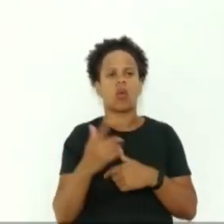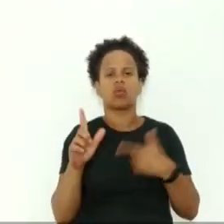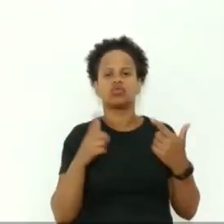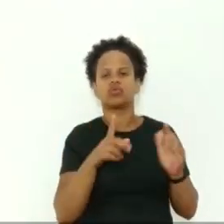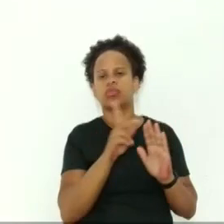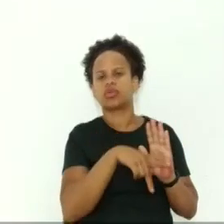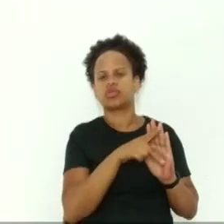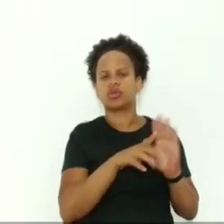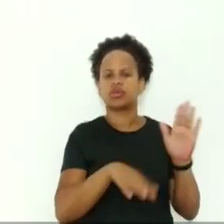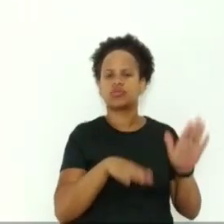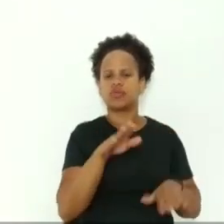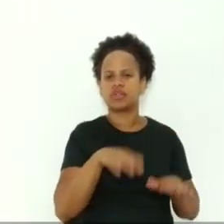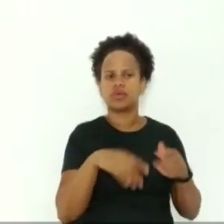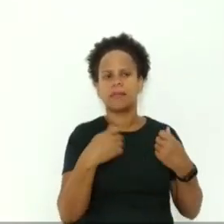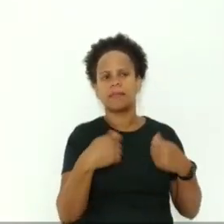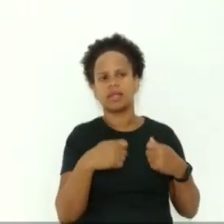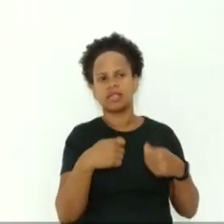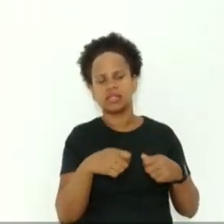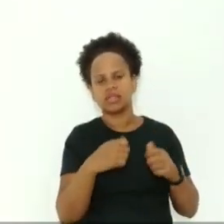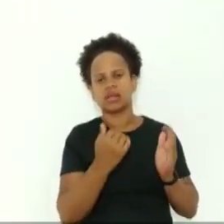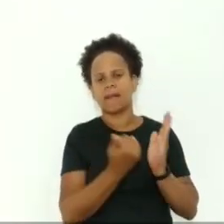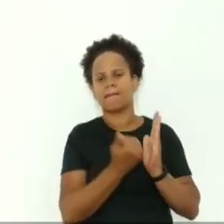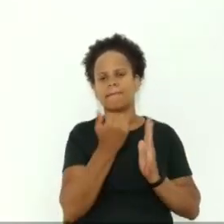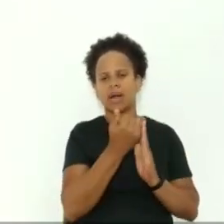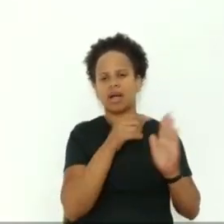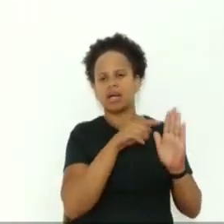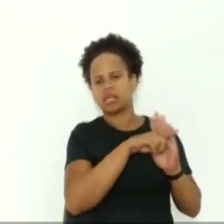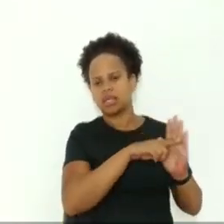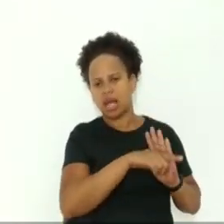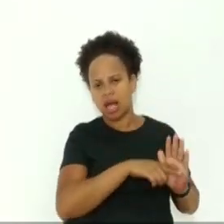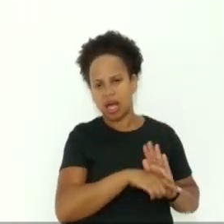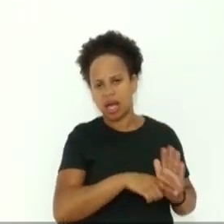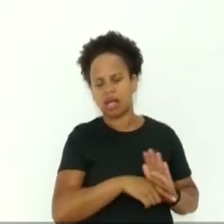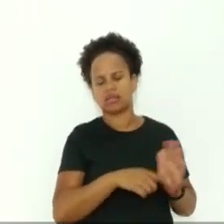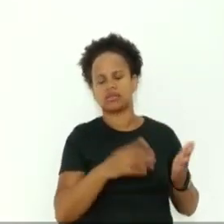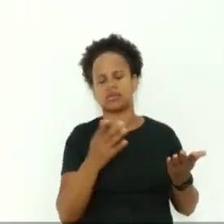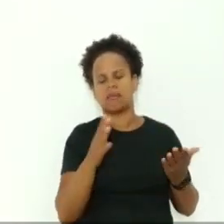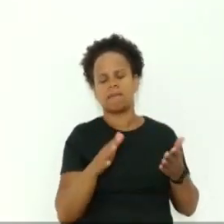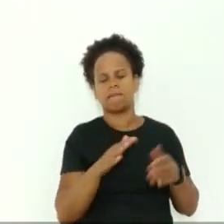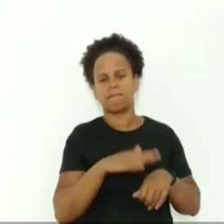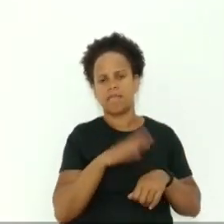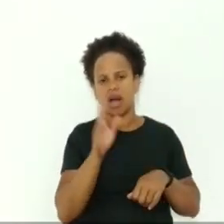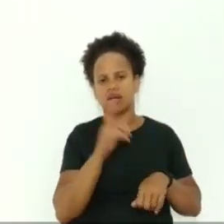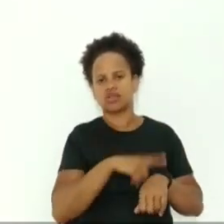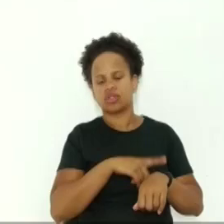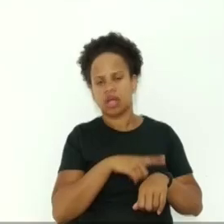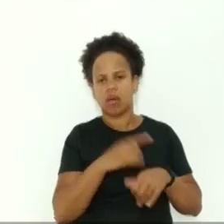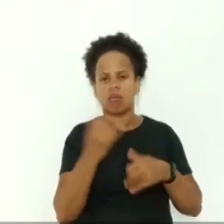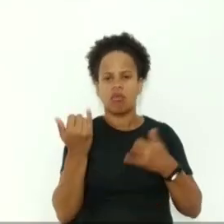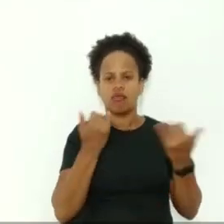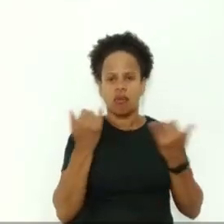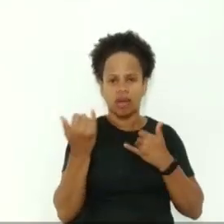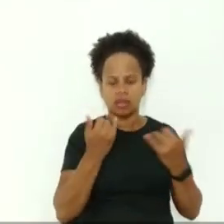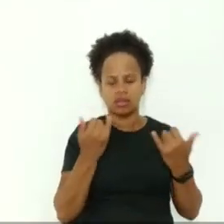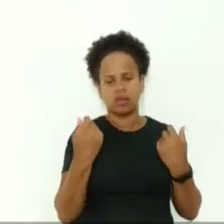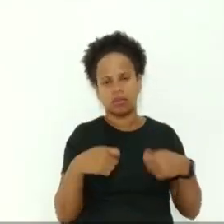que precisam de um pouco mais de análise de um pouco mais de informação de